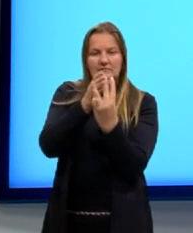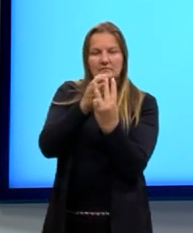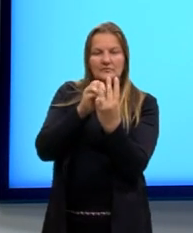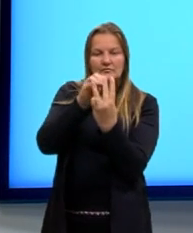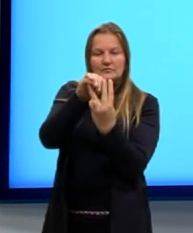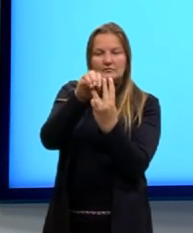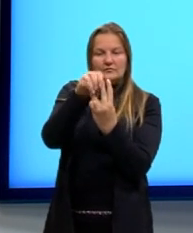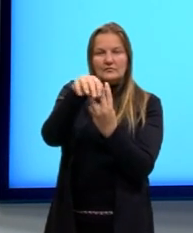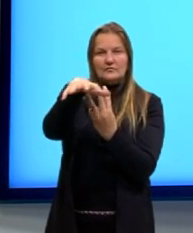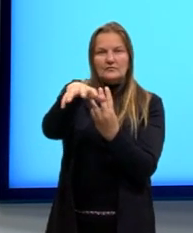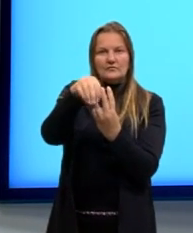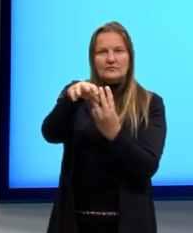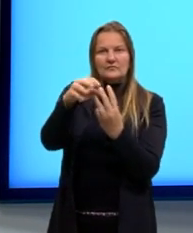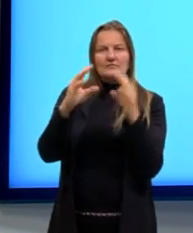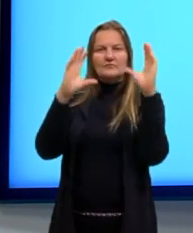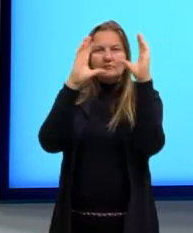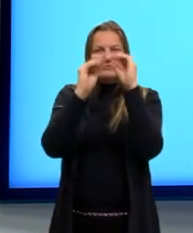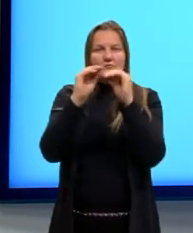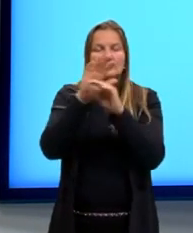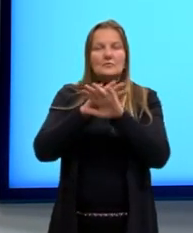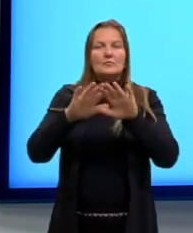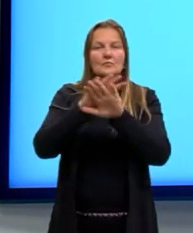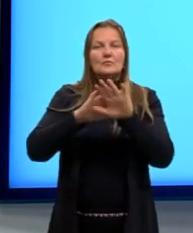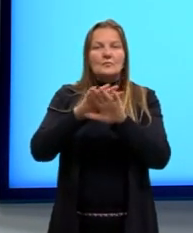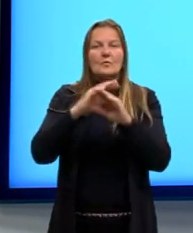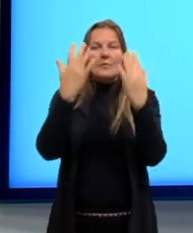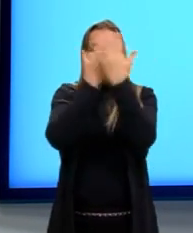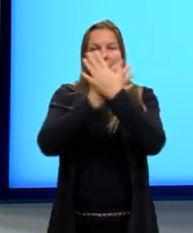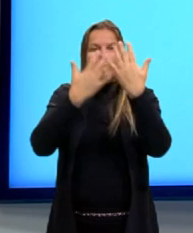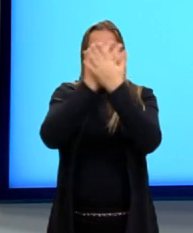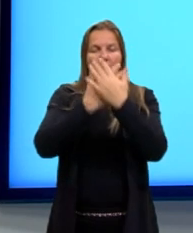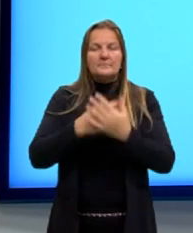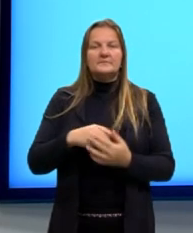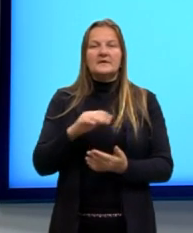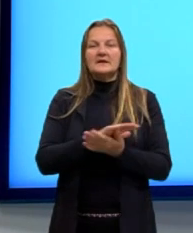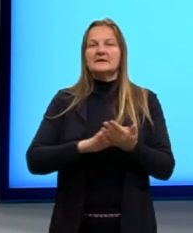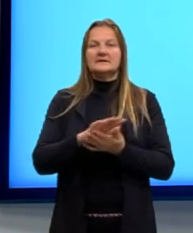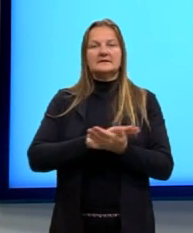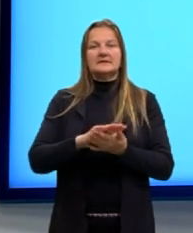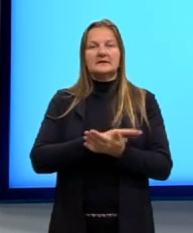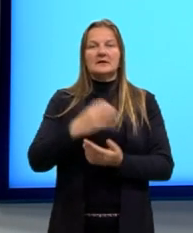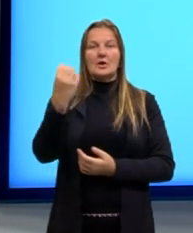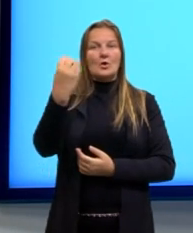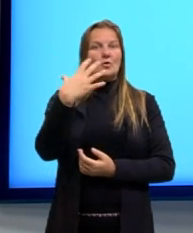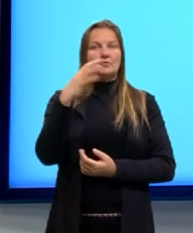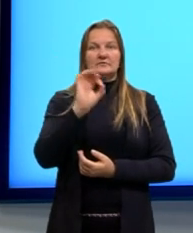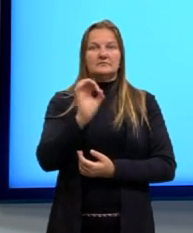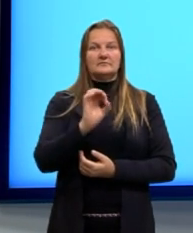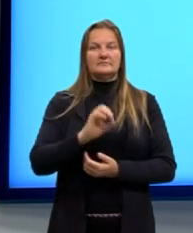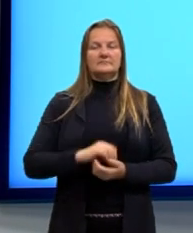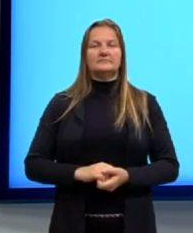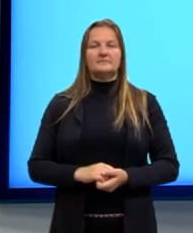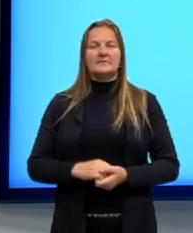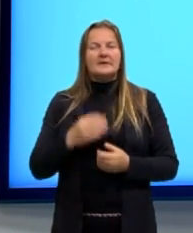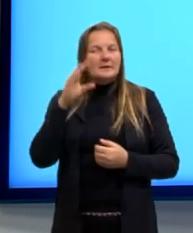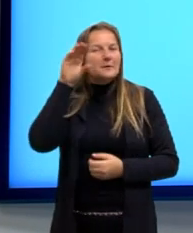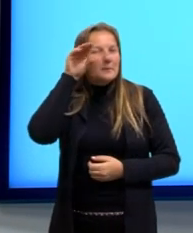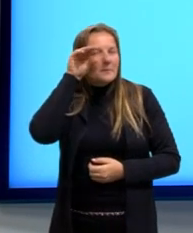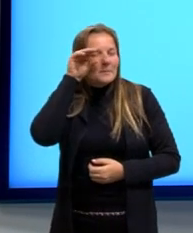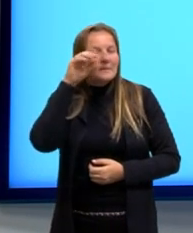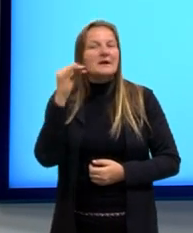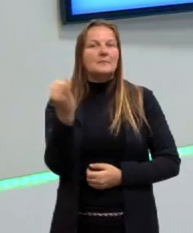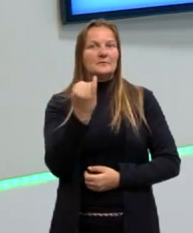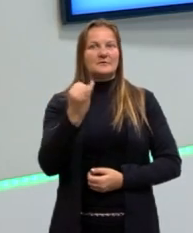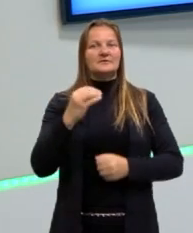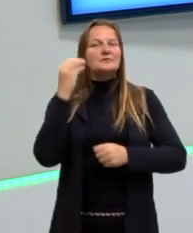interferência destrutiva dessas ondas. E fica, então, sem essa luz, certo? E é bem legal de observar em casa e é